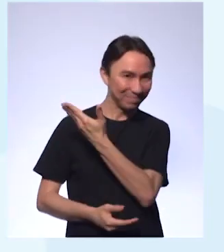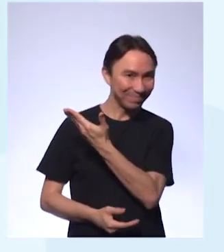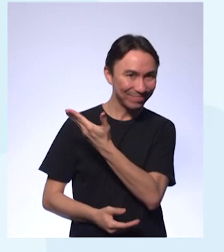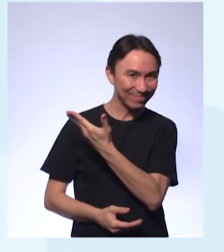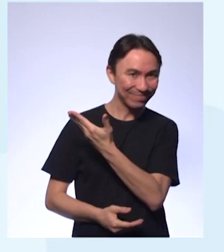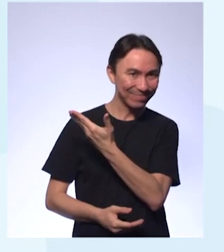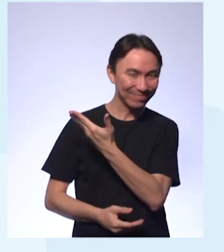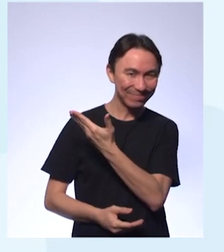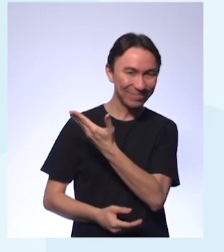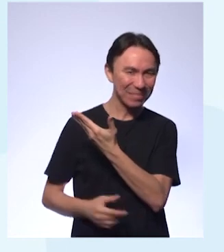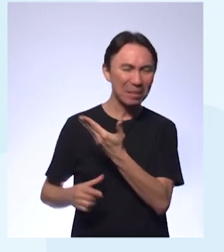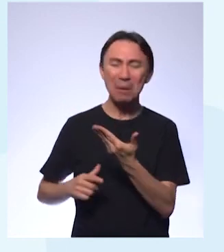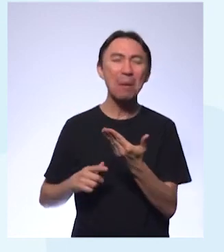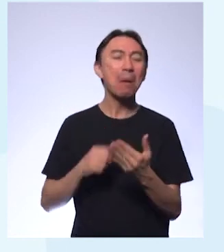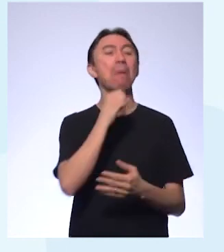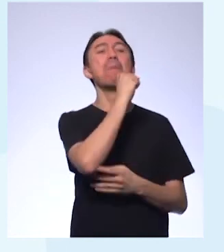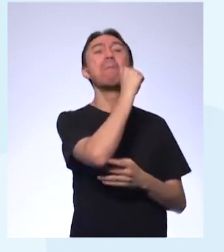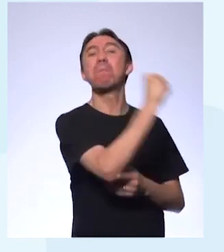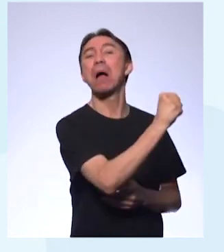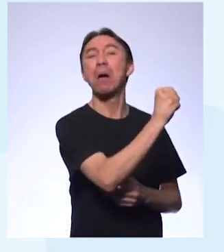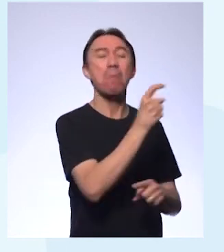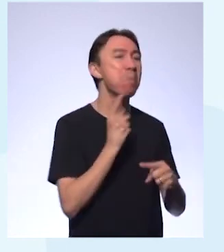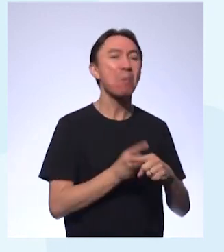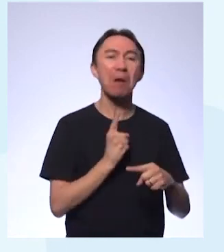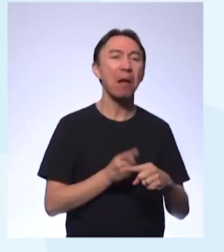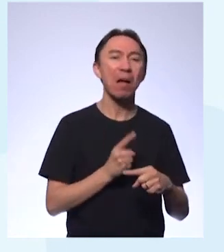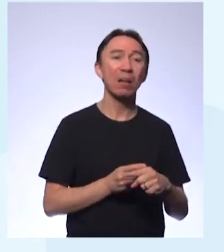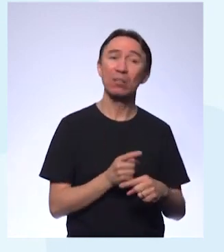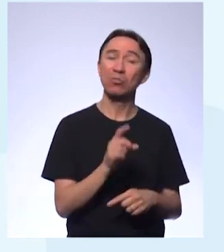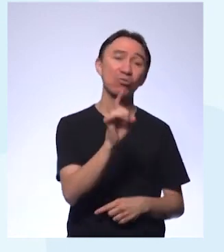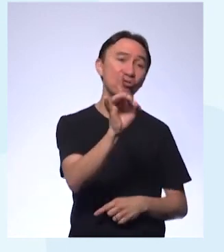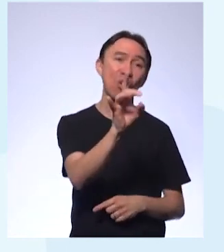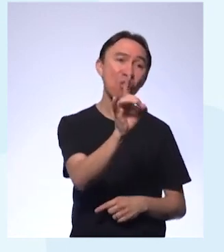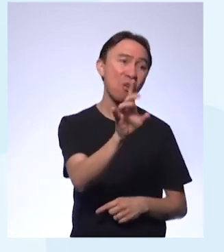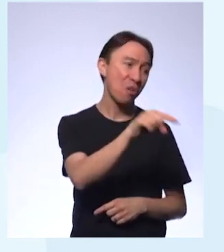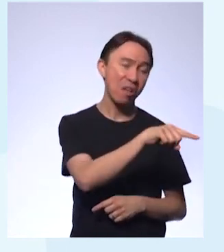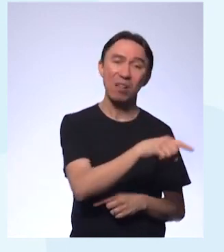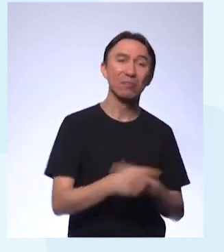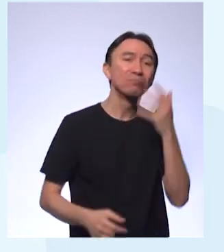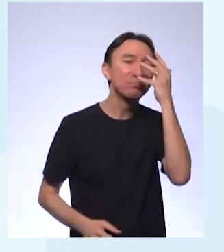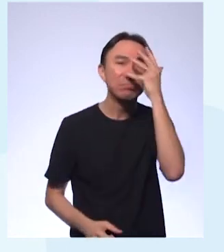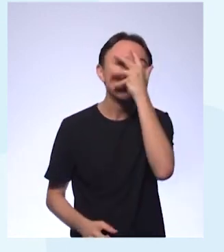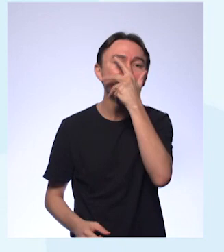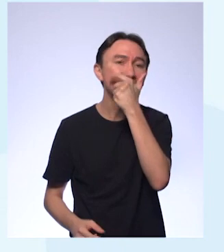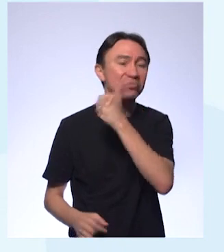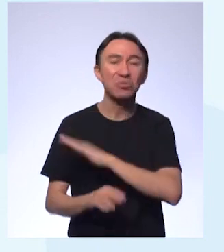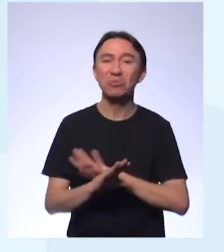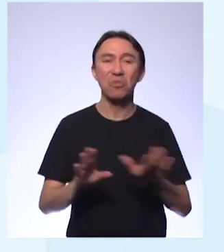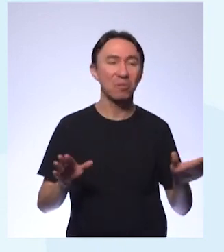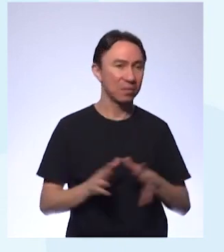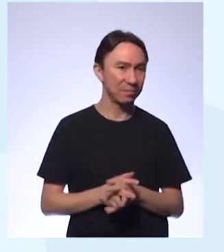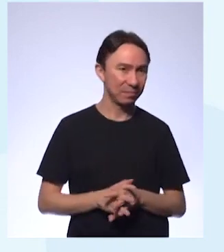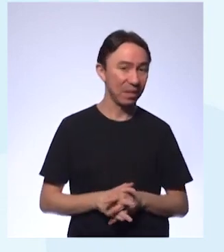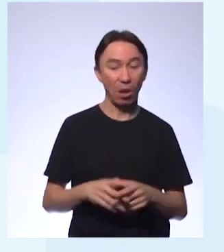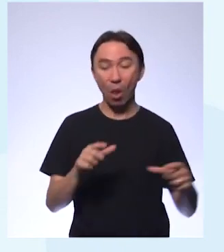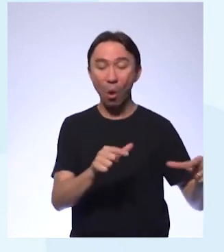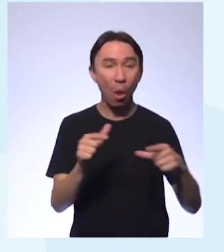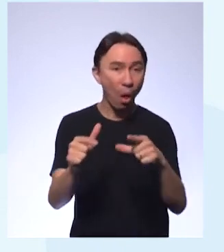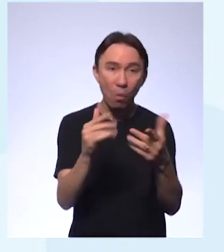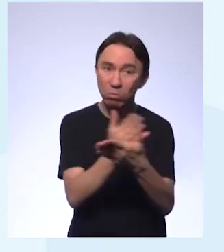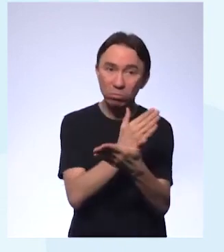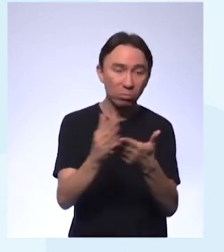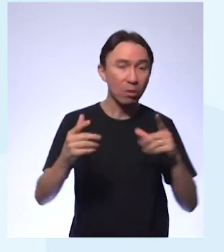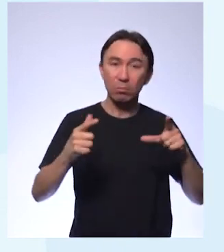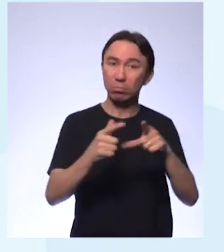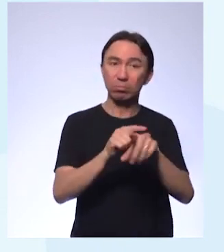por que o pessoal mata esse bicho? só porque ele é bonito mais nada então, em muitos lugares ele já é considerado extinto no Uruguai, por exemplo você não encontra